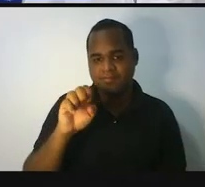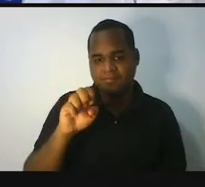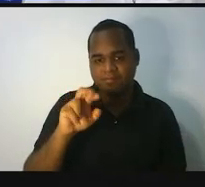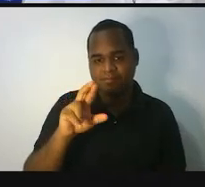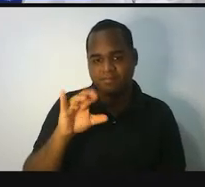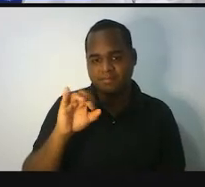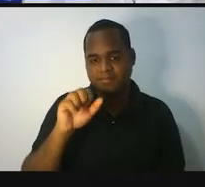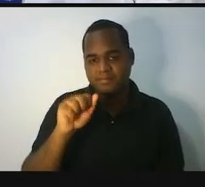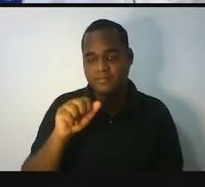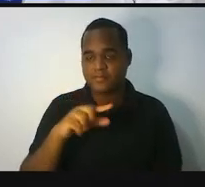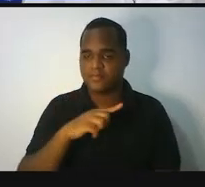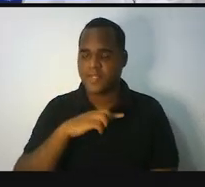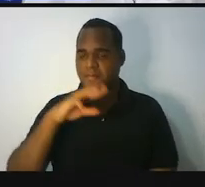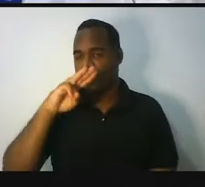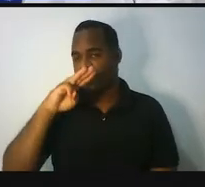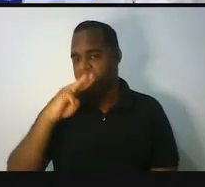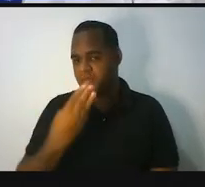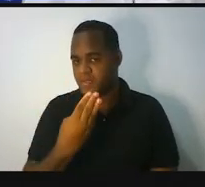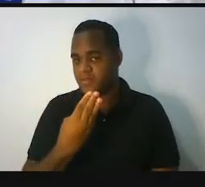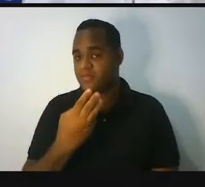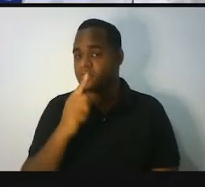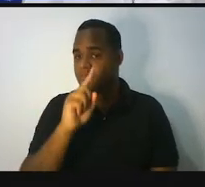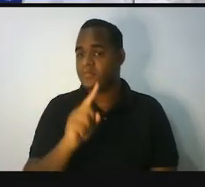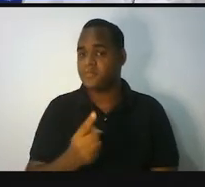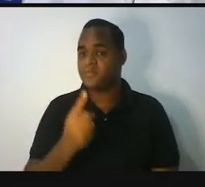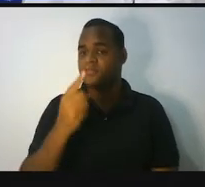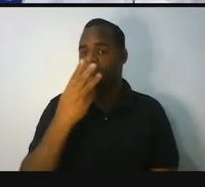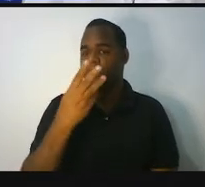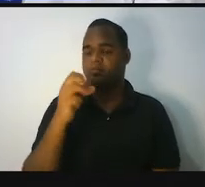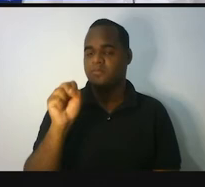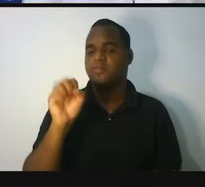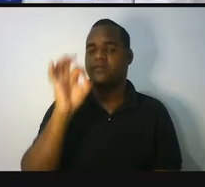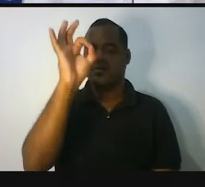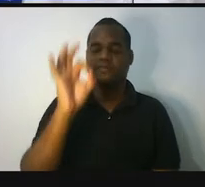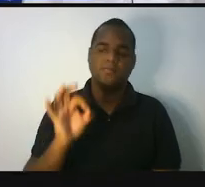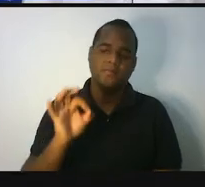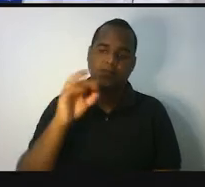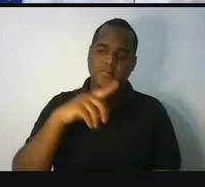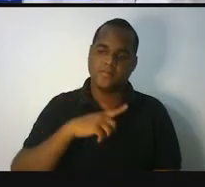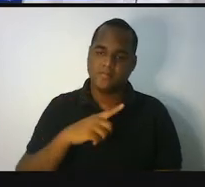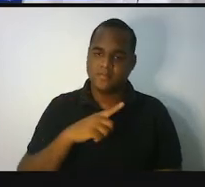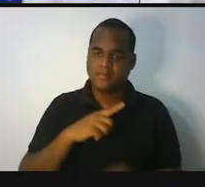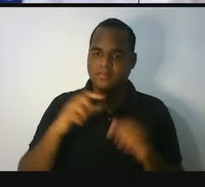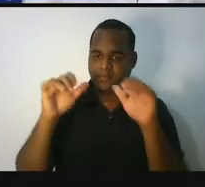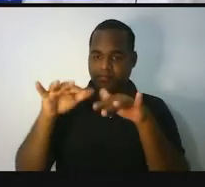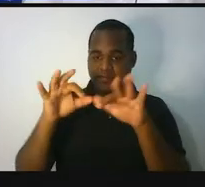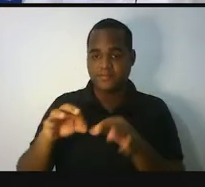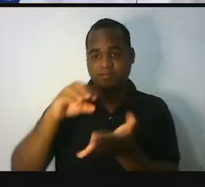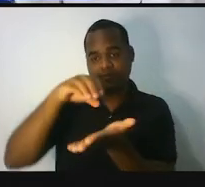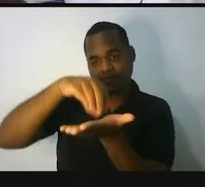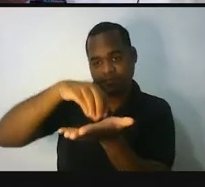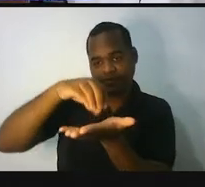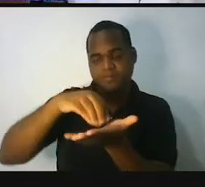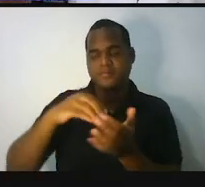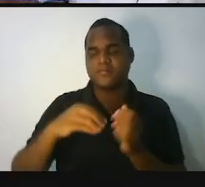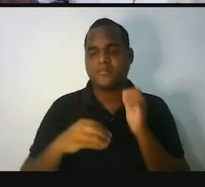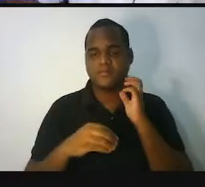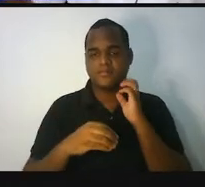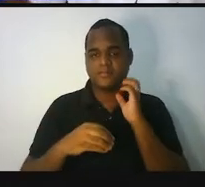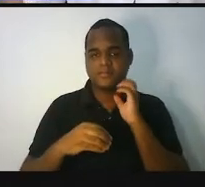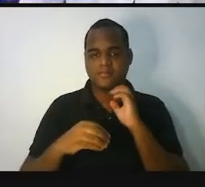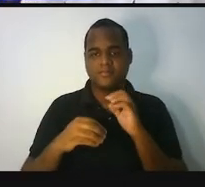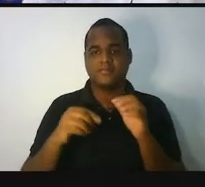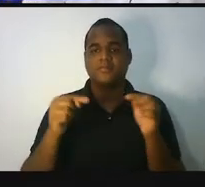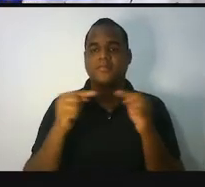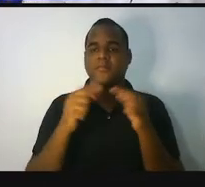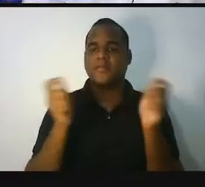Desses milhões, 1,38% moravam na capital. Então, o que é você vai precisar